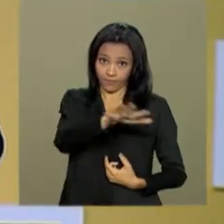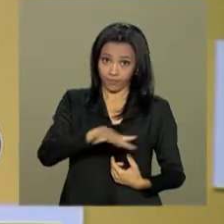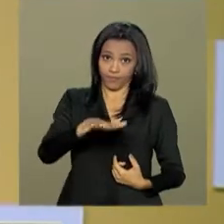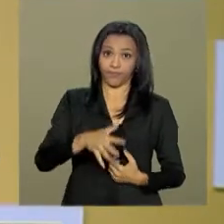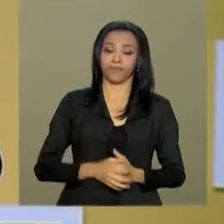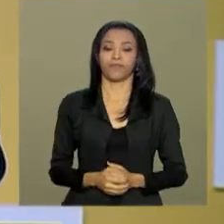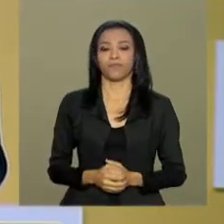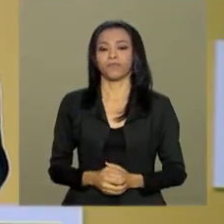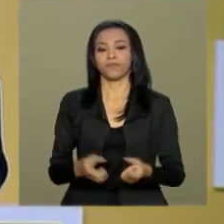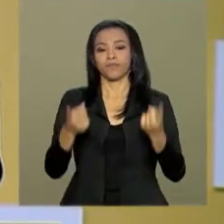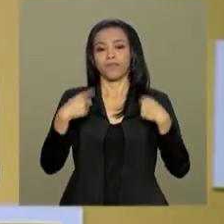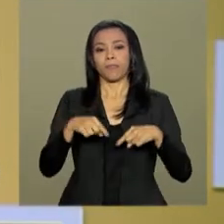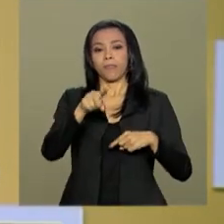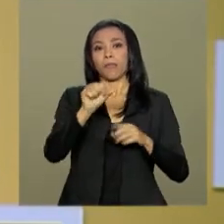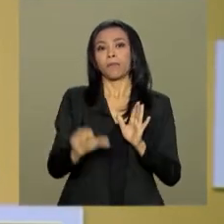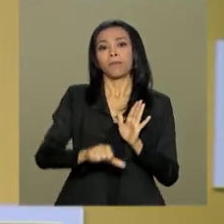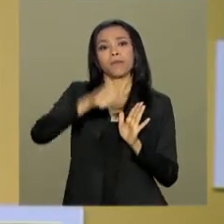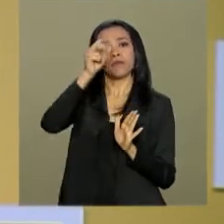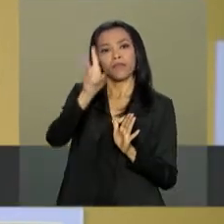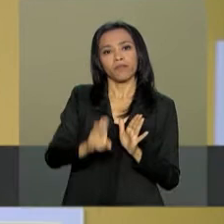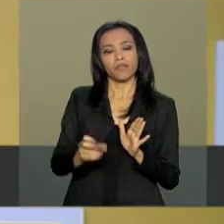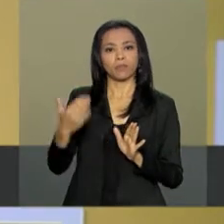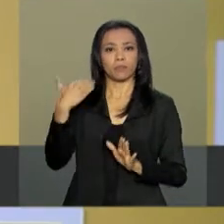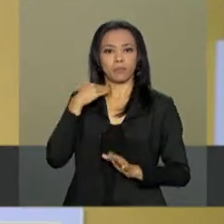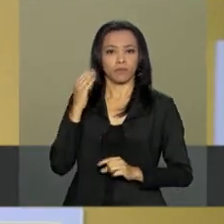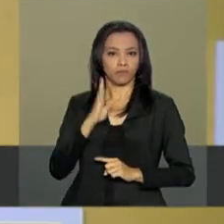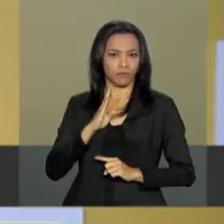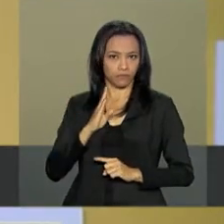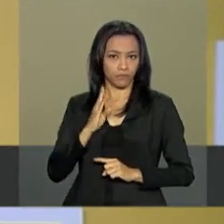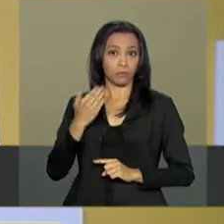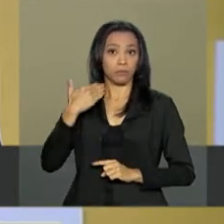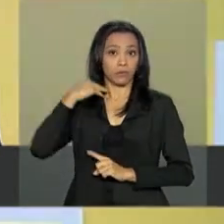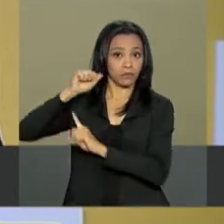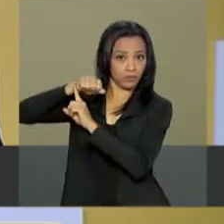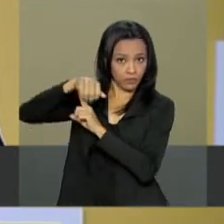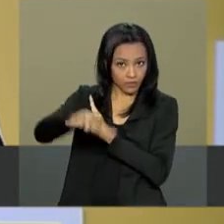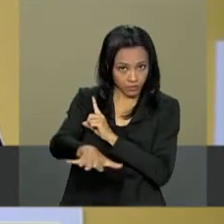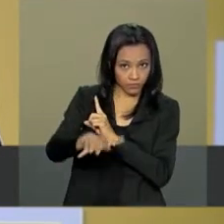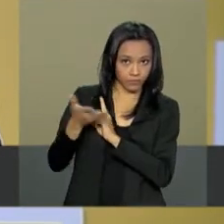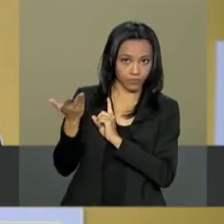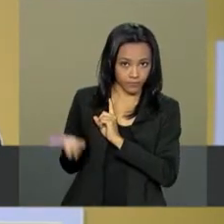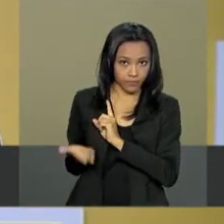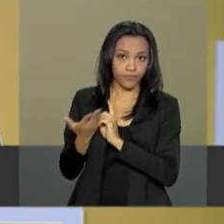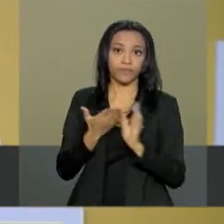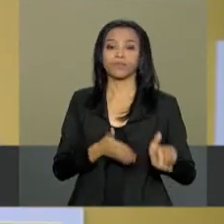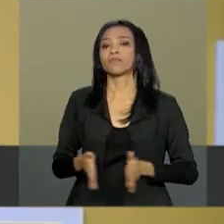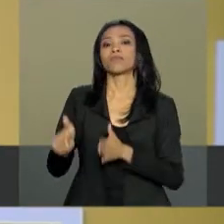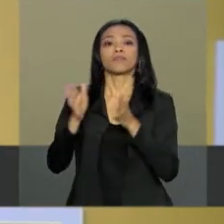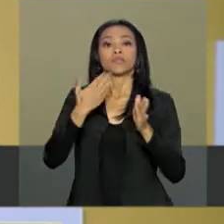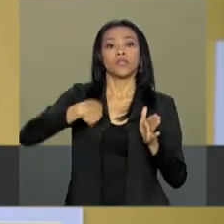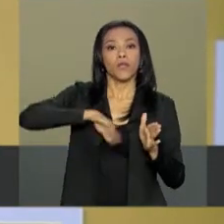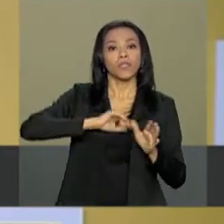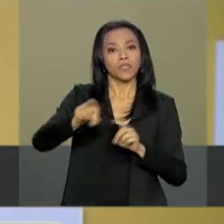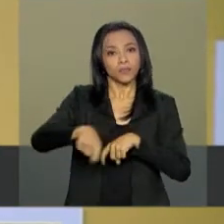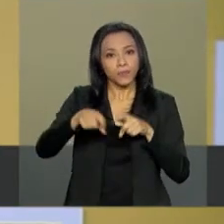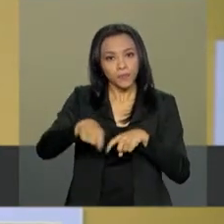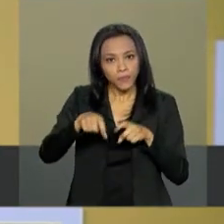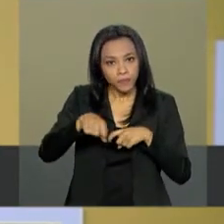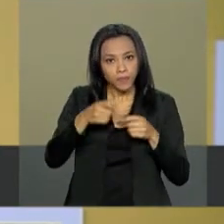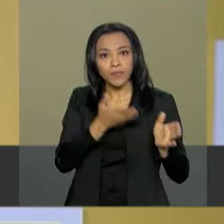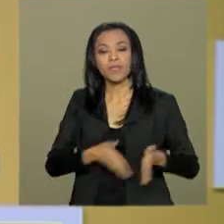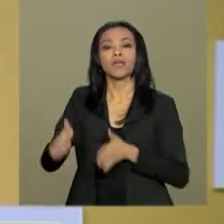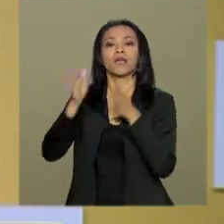Pela primeira vez, Banco Central, Fazenda, liderado pelo ministro Guarde, nós na agricultura, as